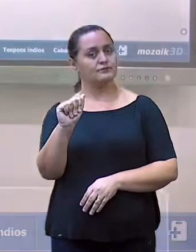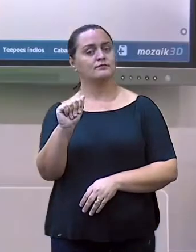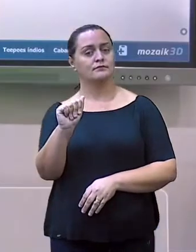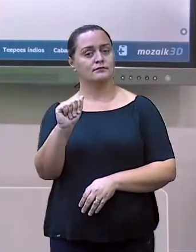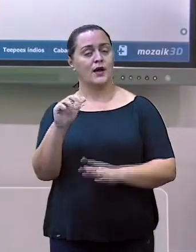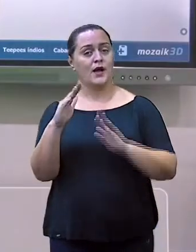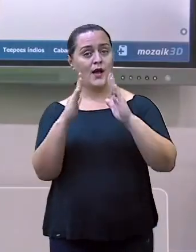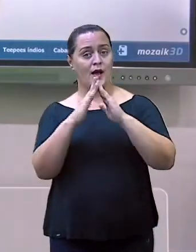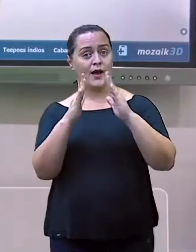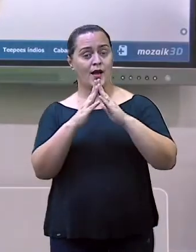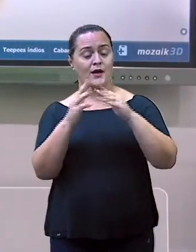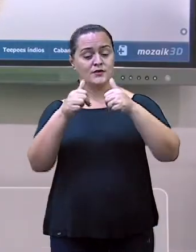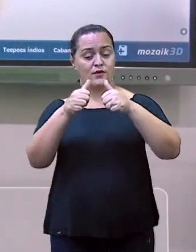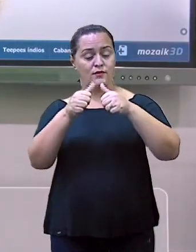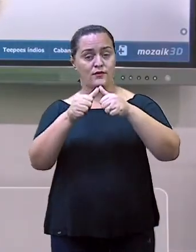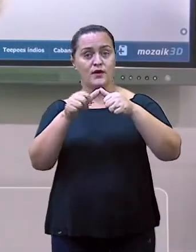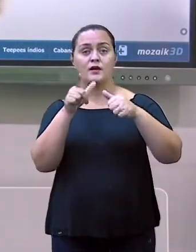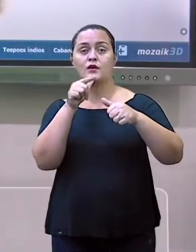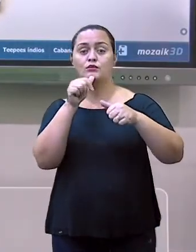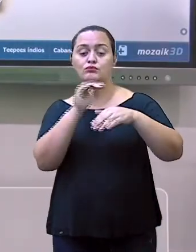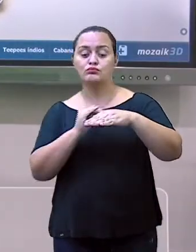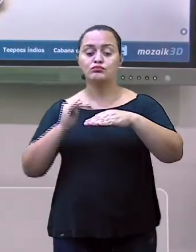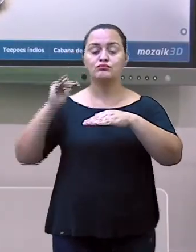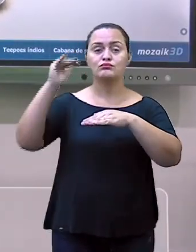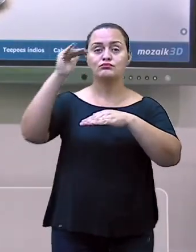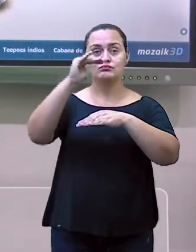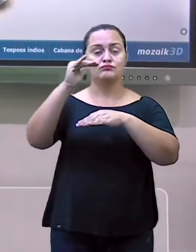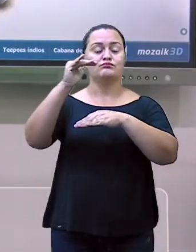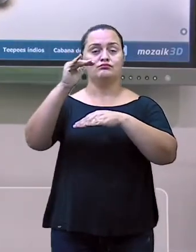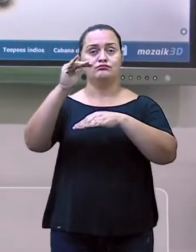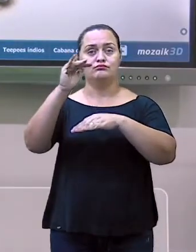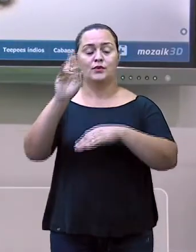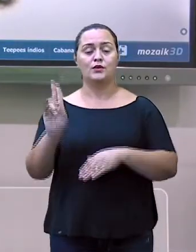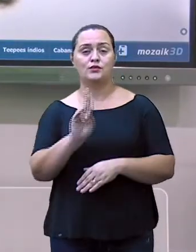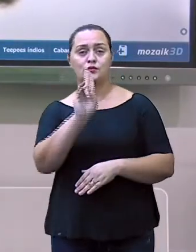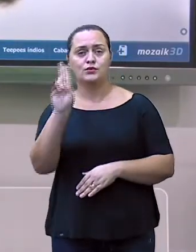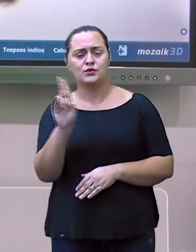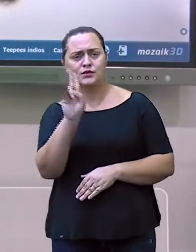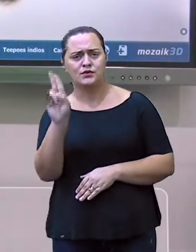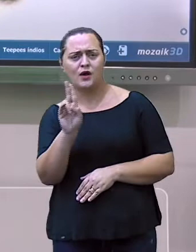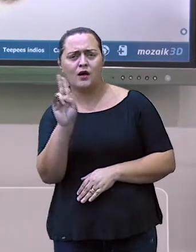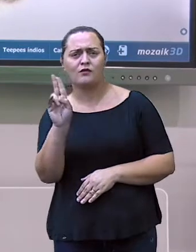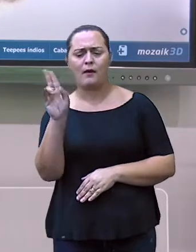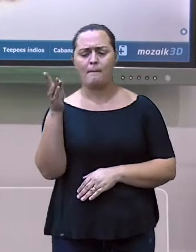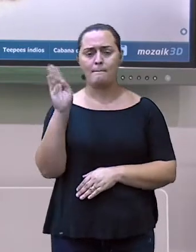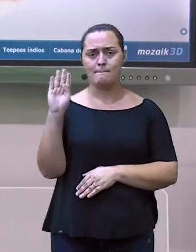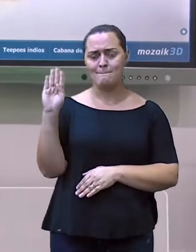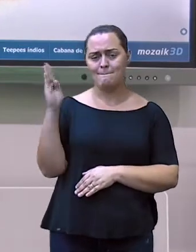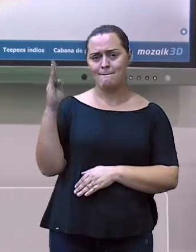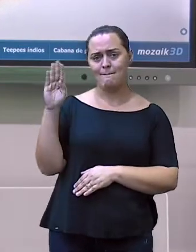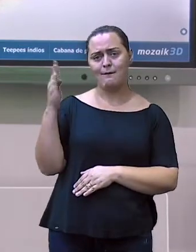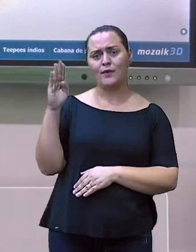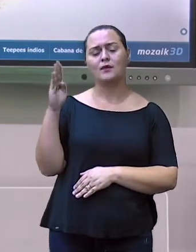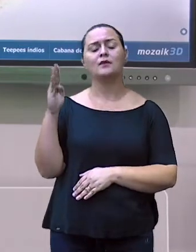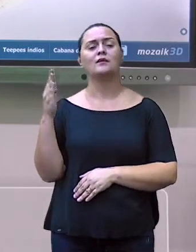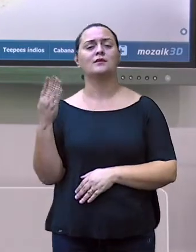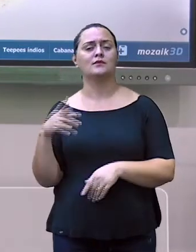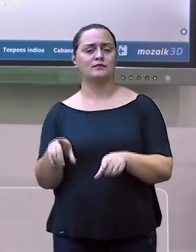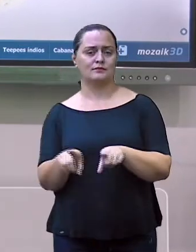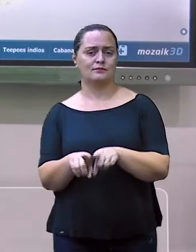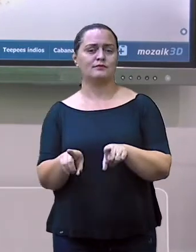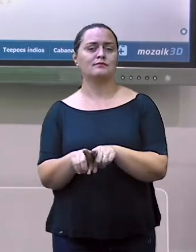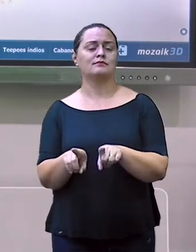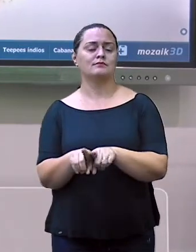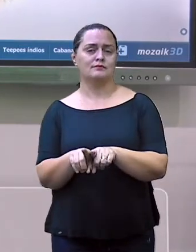A palafita é utilizada com troncos de árvores, para fazer seus barcos e para se locomover de um lugar